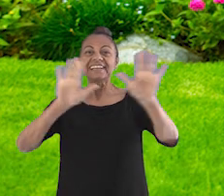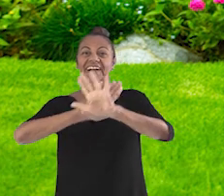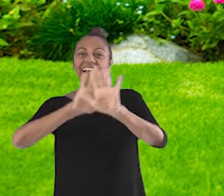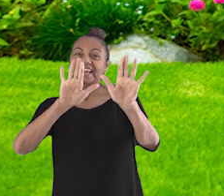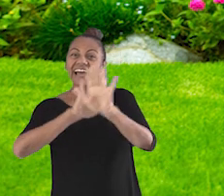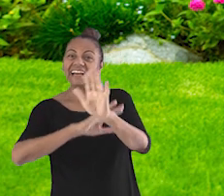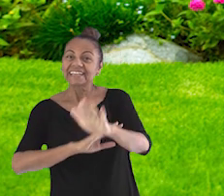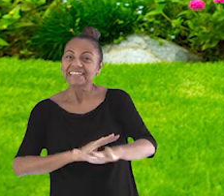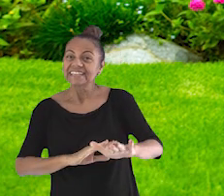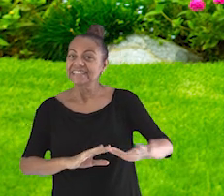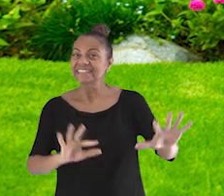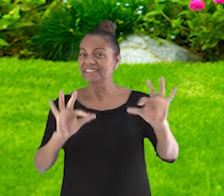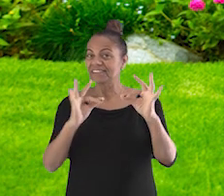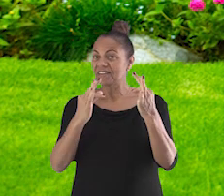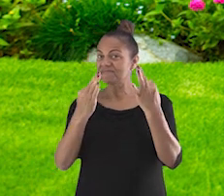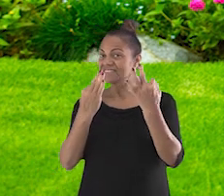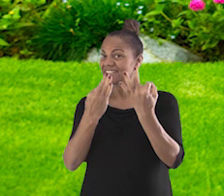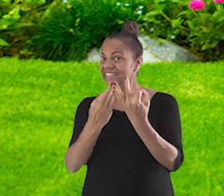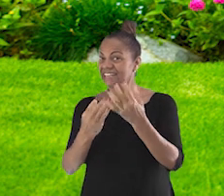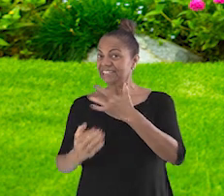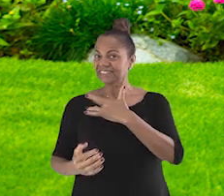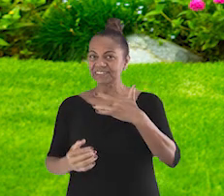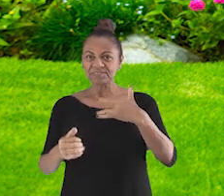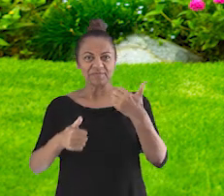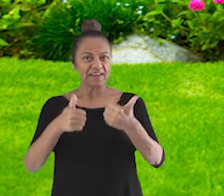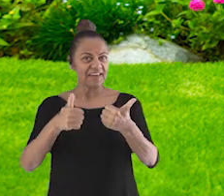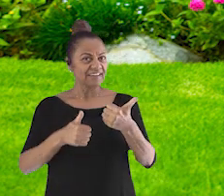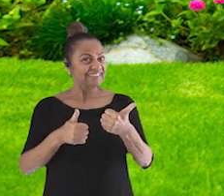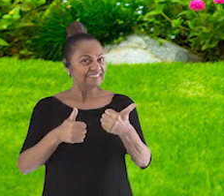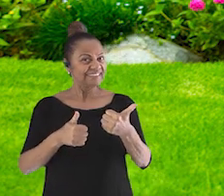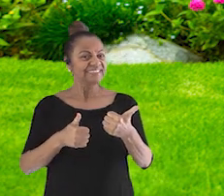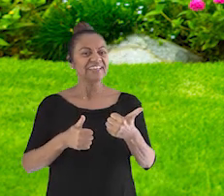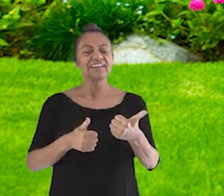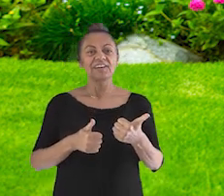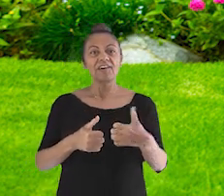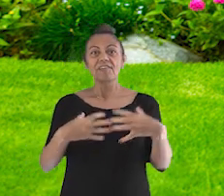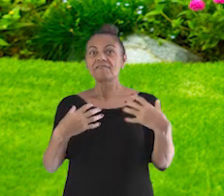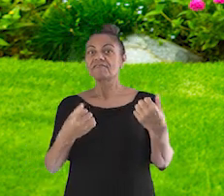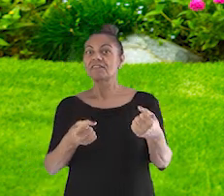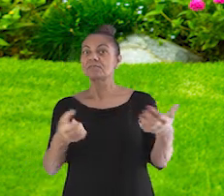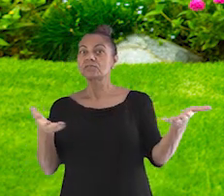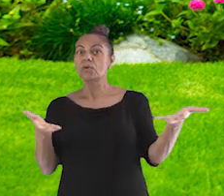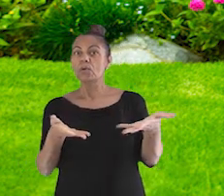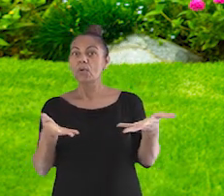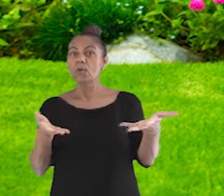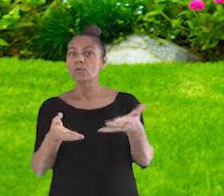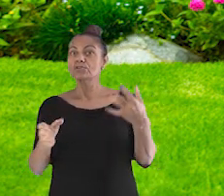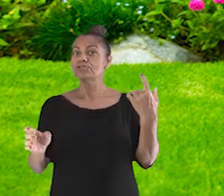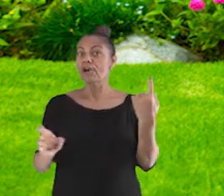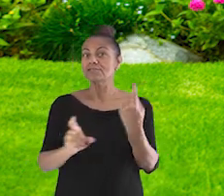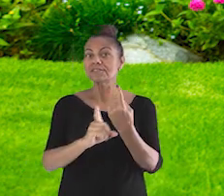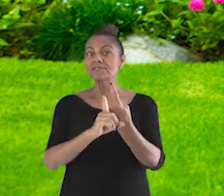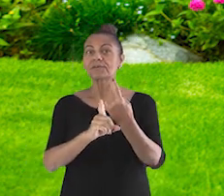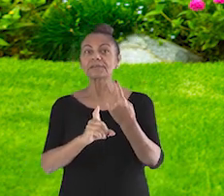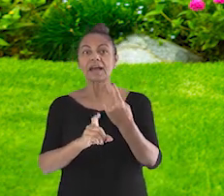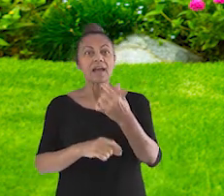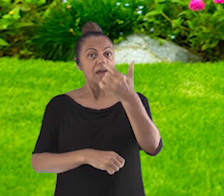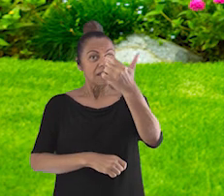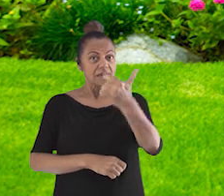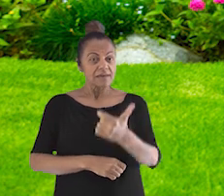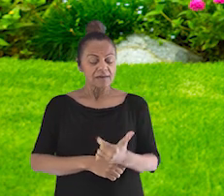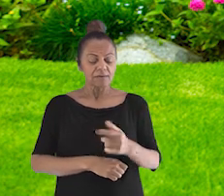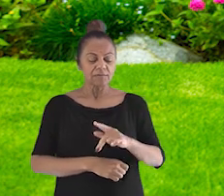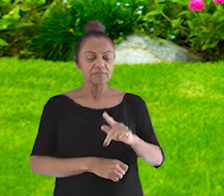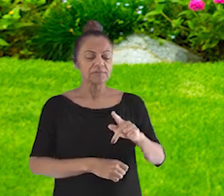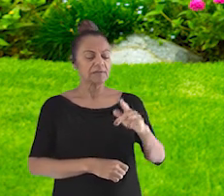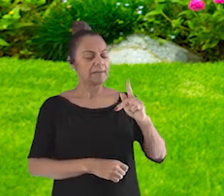Olá, crianças! Olá, Tudo bem com vocês? Espero que sim! Vamos hoje para mais um encontro. Eu sou